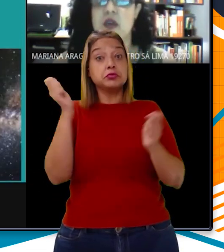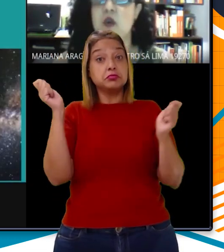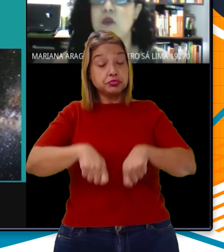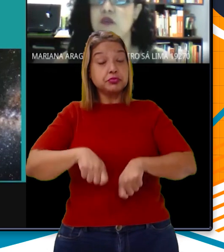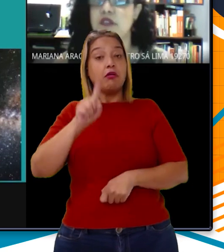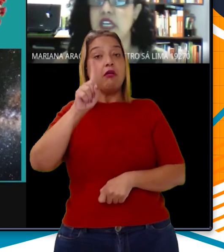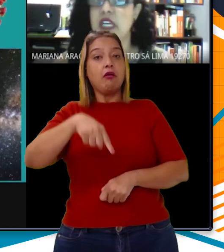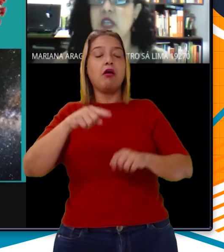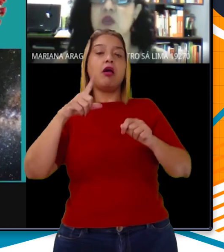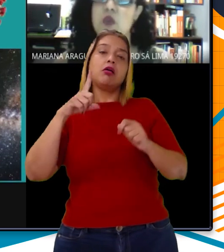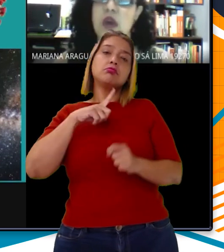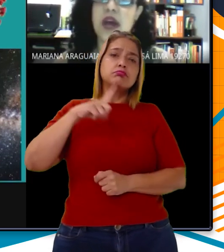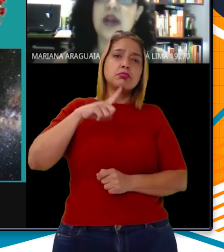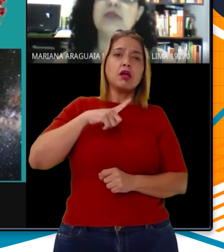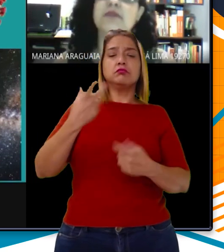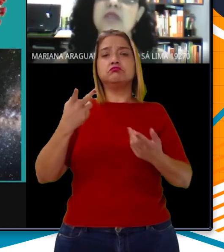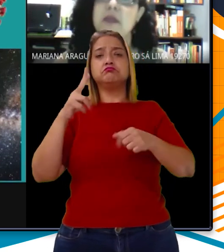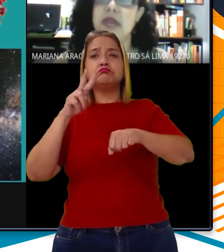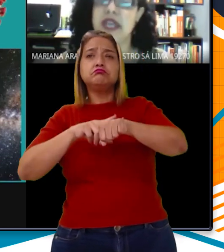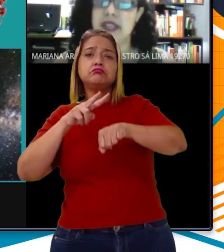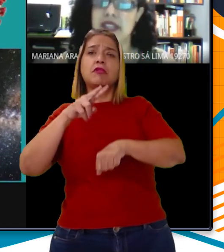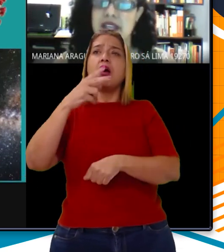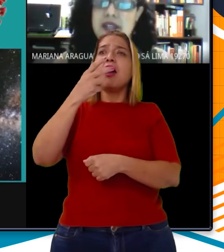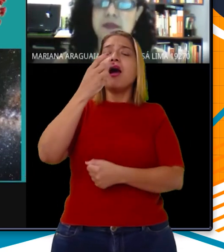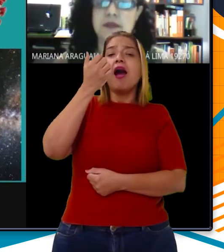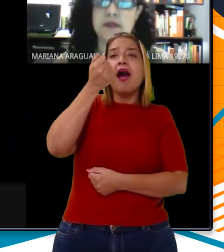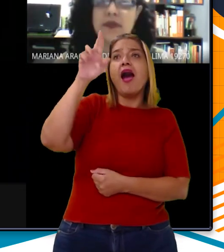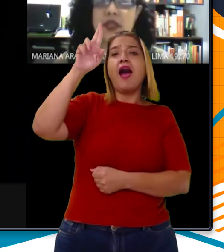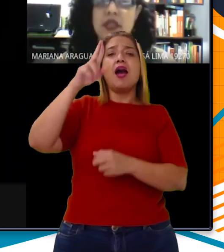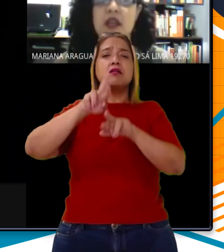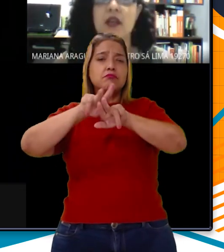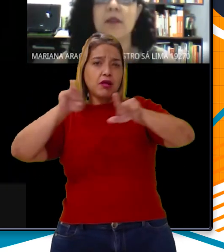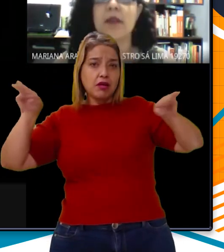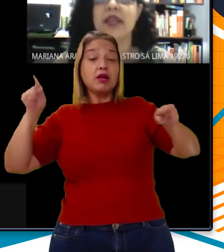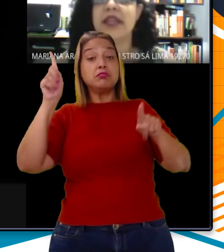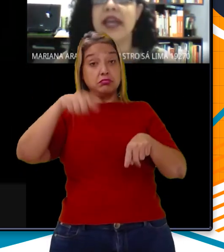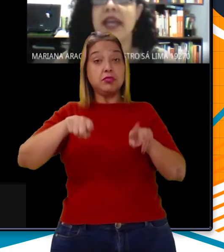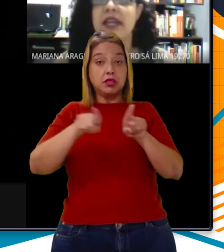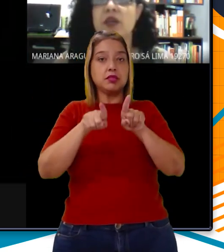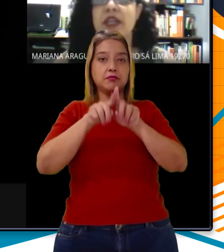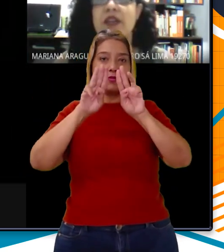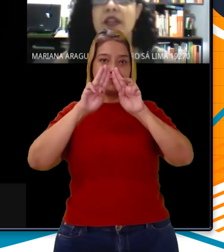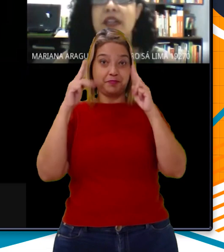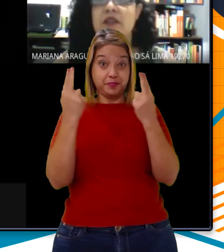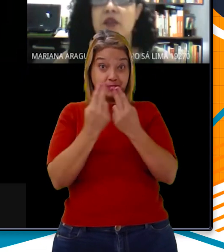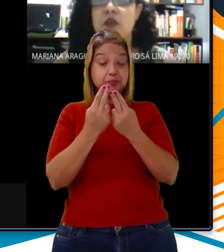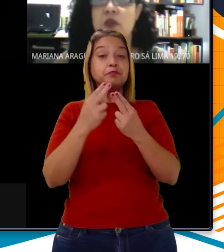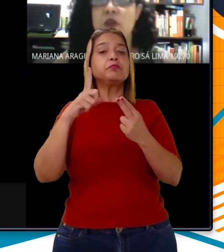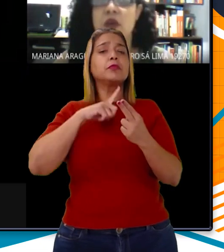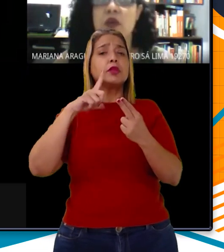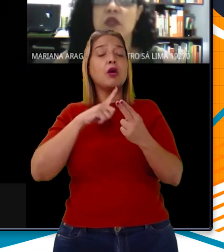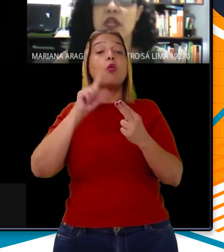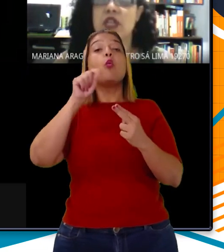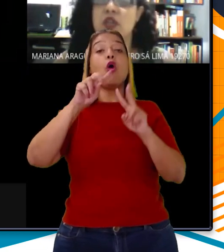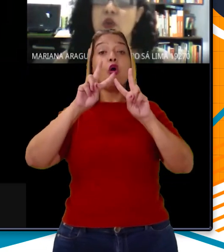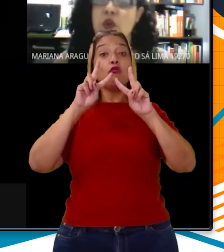visão, como um vírus ou ar, também é matéria. Matéria é tudo aquilo que tem volume, ou seja, que ocupa